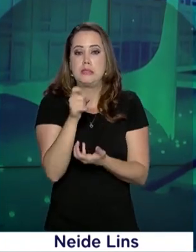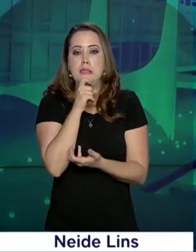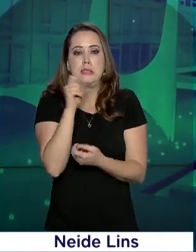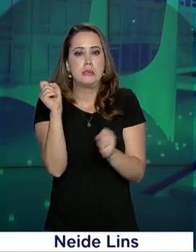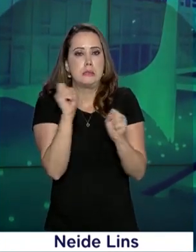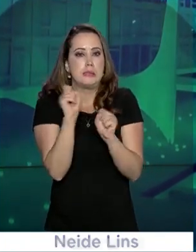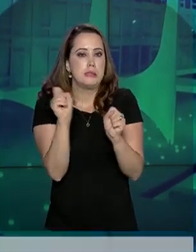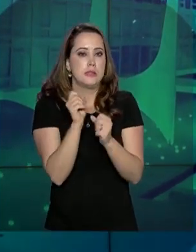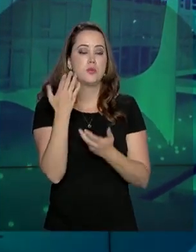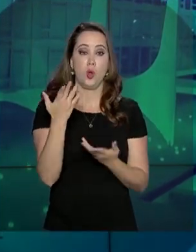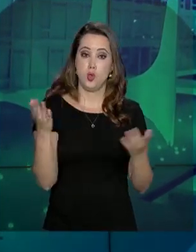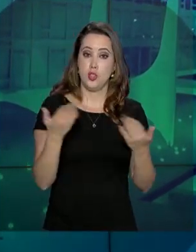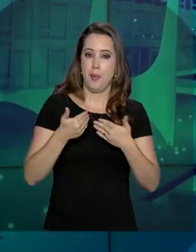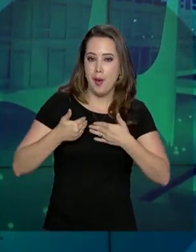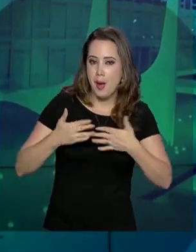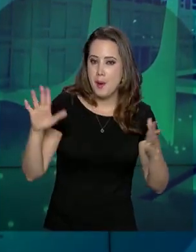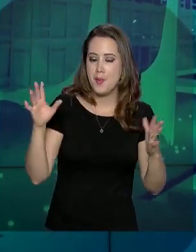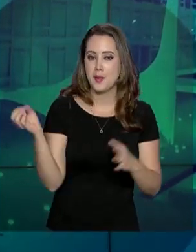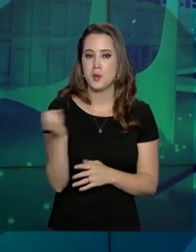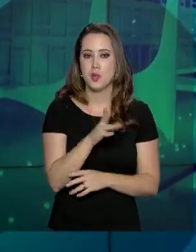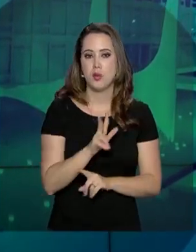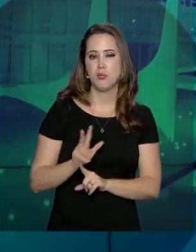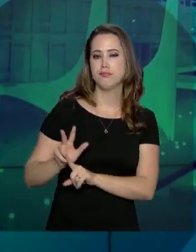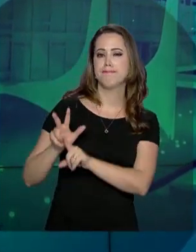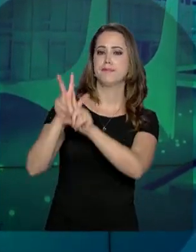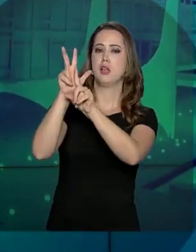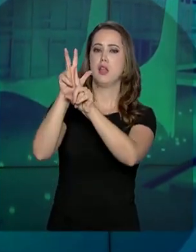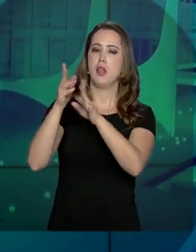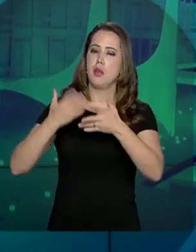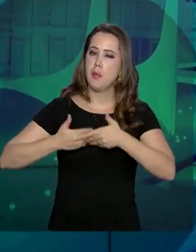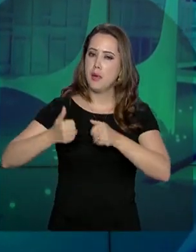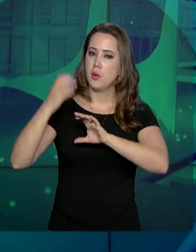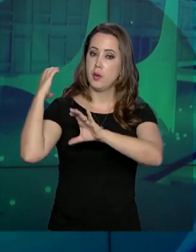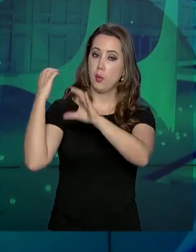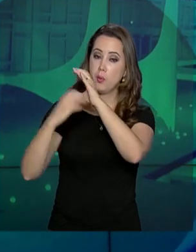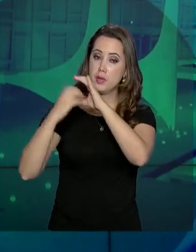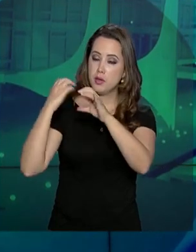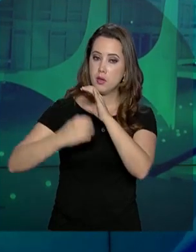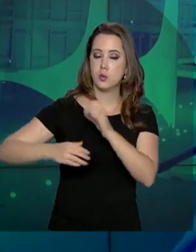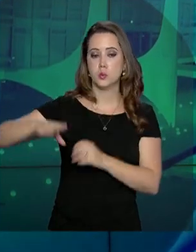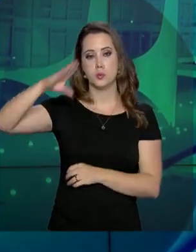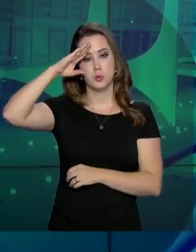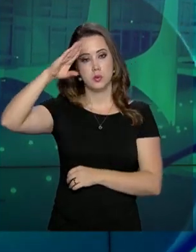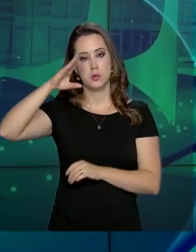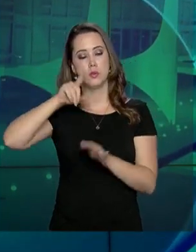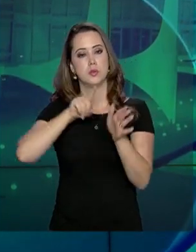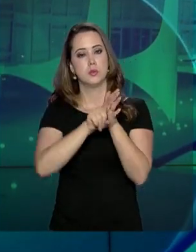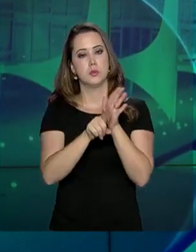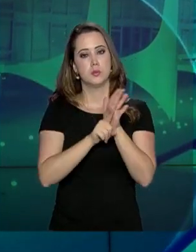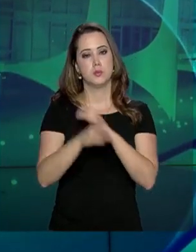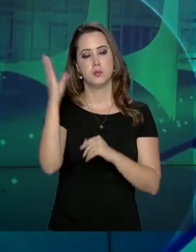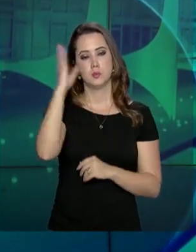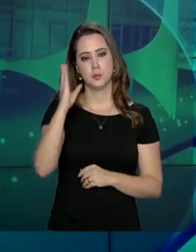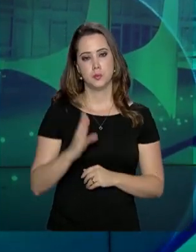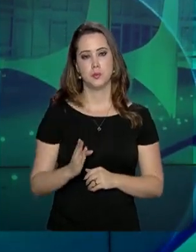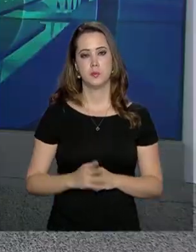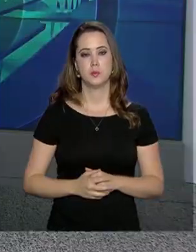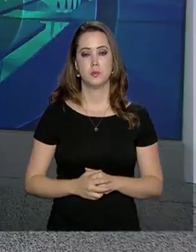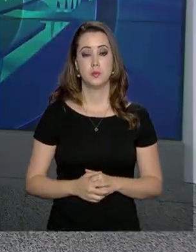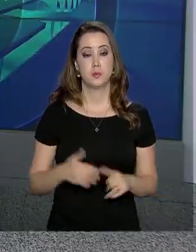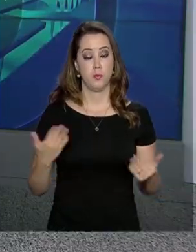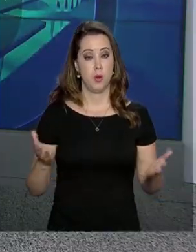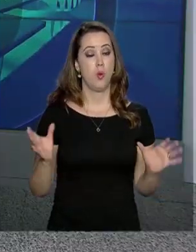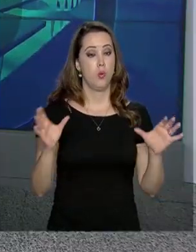inaugurada na Antártica uma nova antena que vai melhorar a comunicação dos militares e pesquisadores com o Brasil.